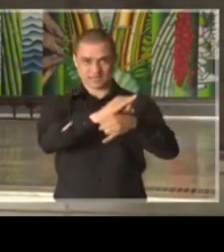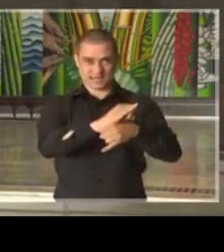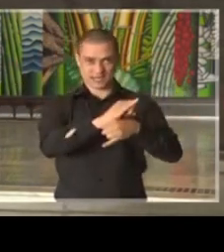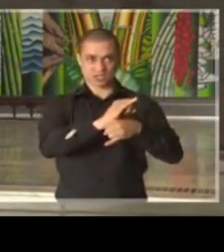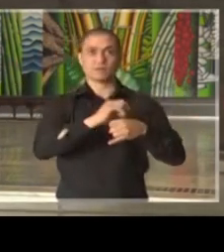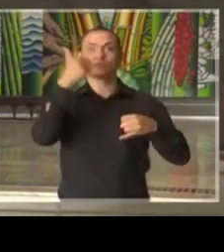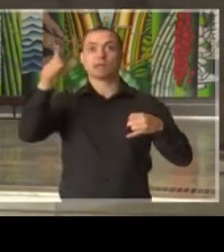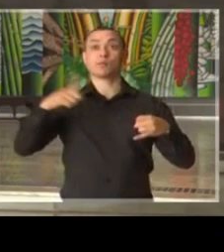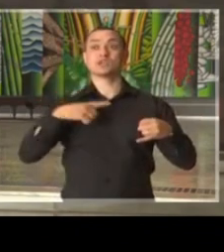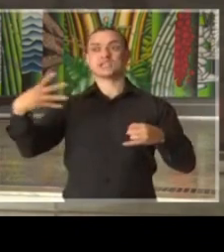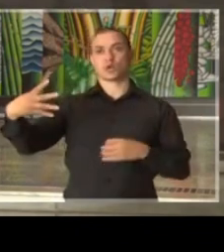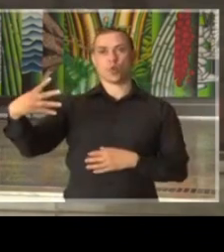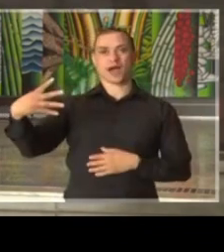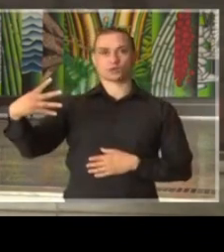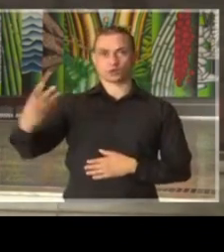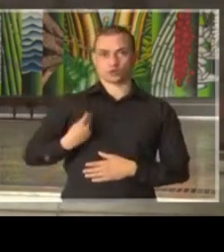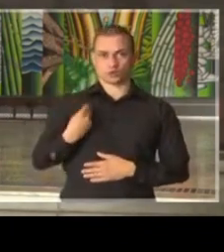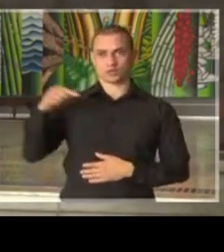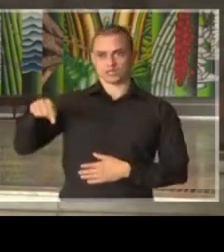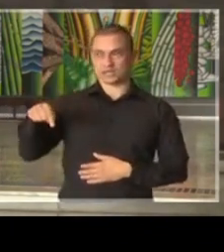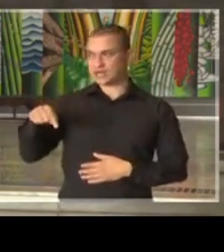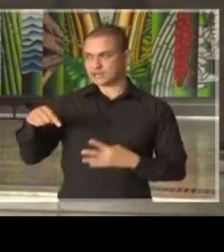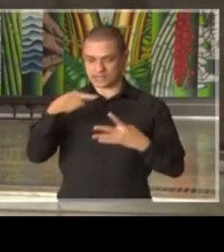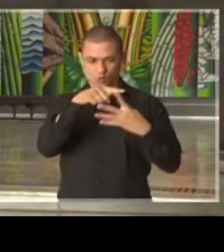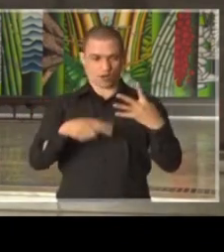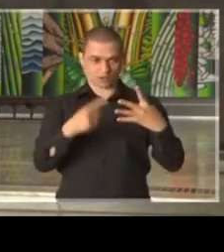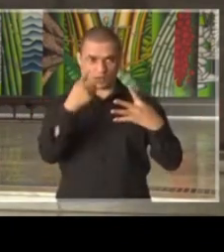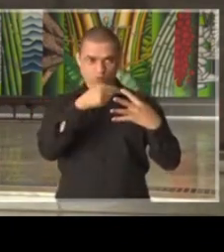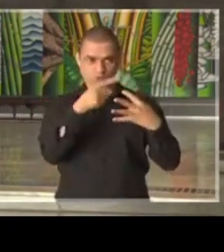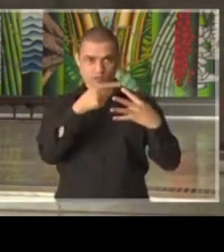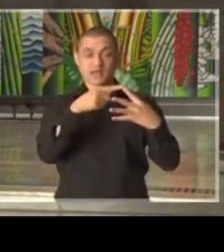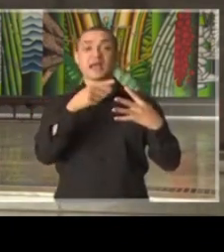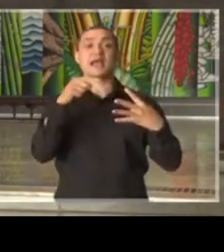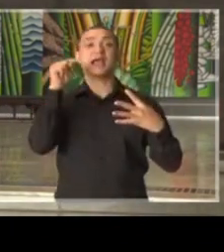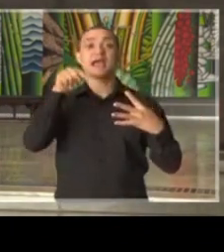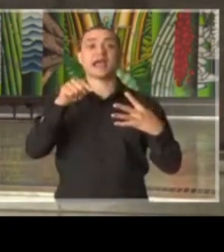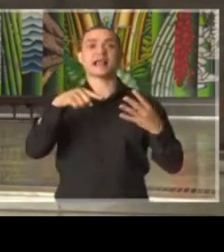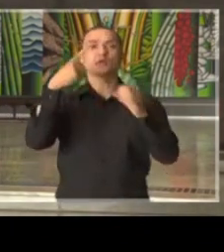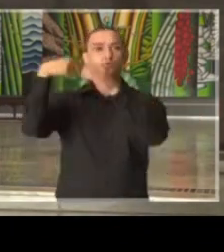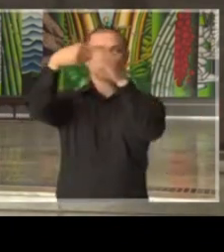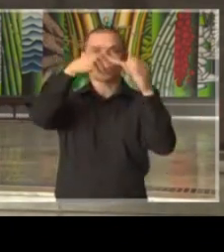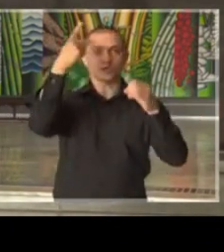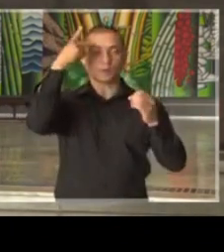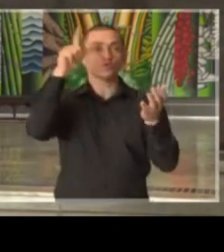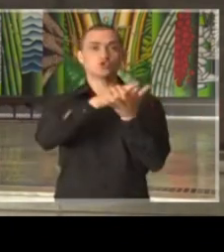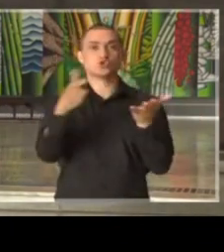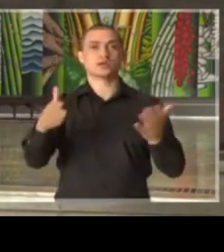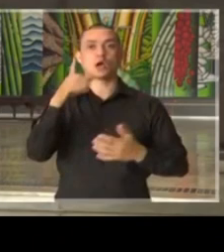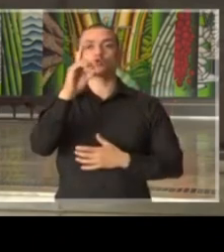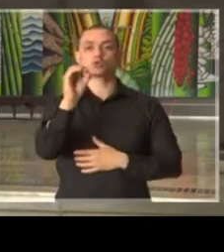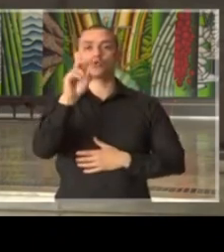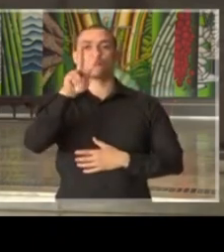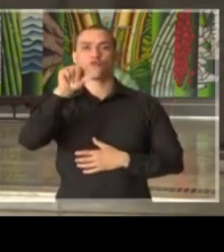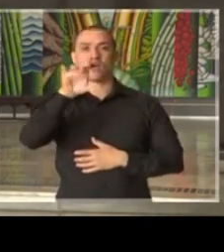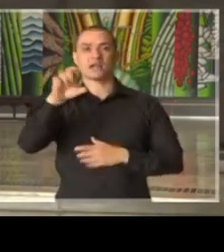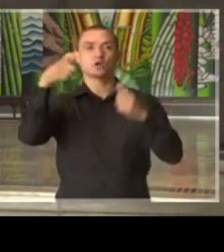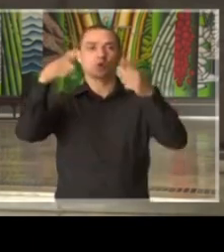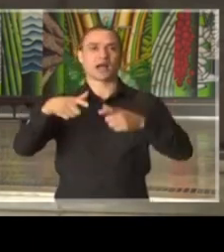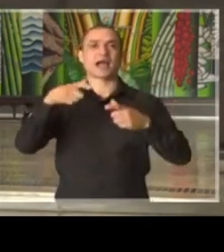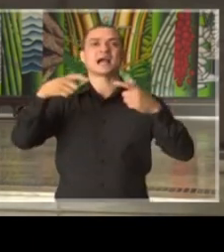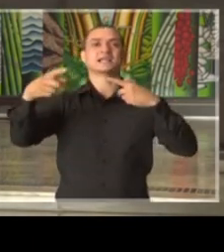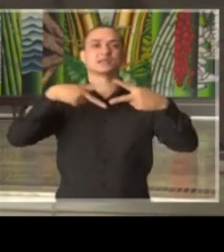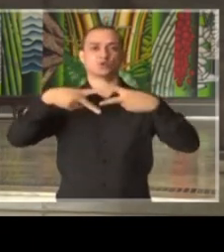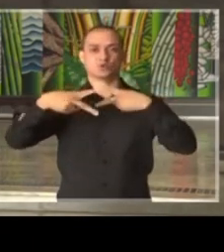mais quatro. Essa é uma das quatro perguntas. Ela vem do interior do estado de São Paulo, o jornal O Vale de São José dos Campos,